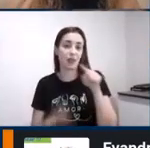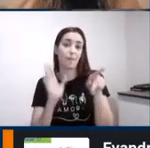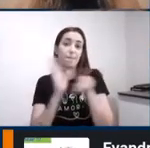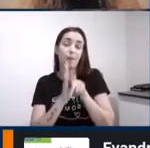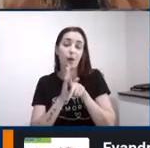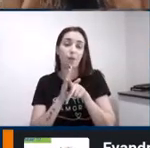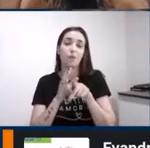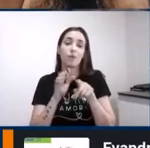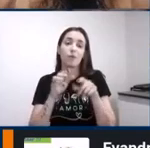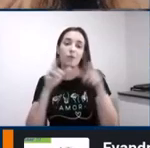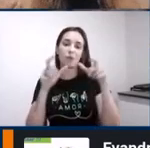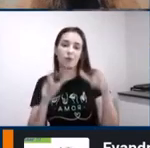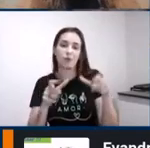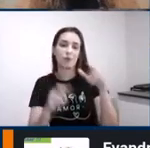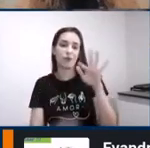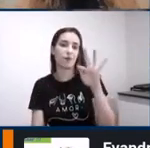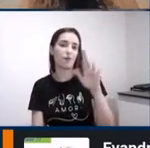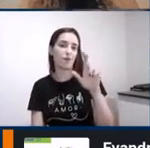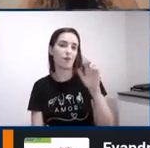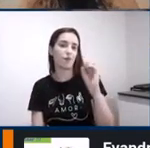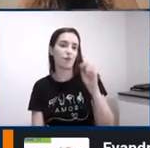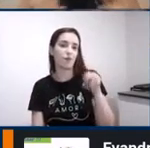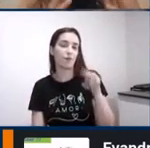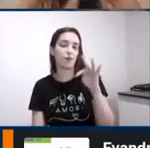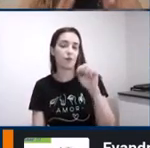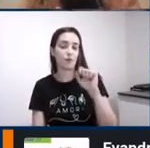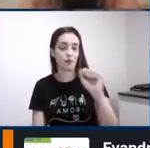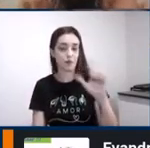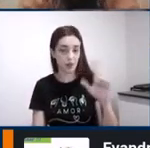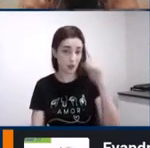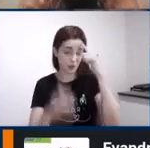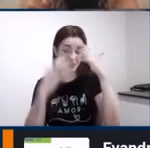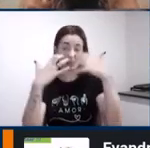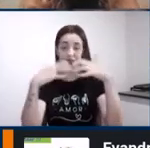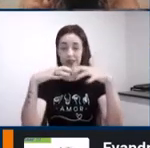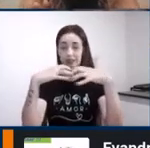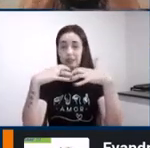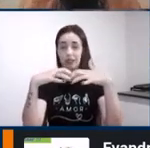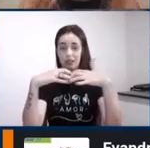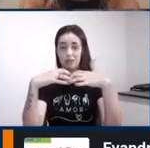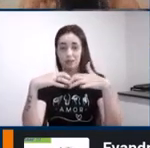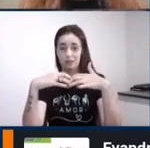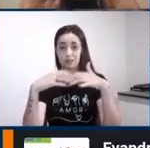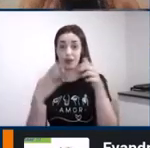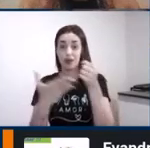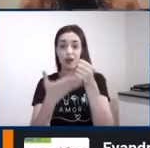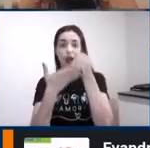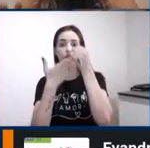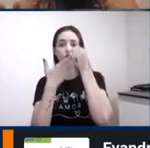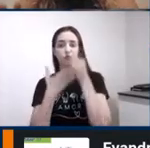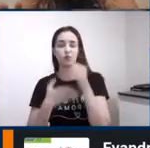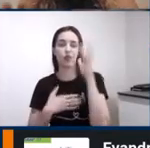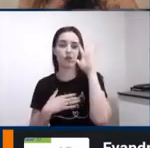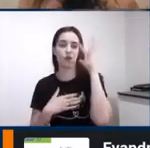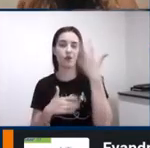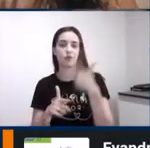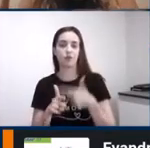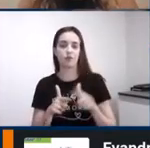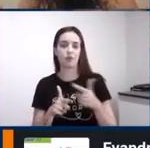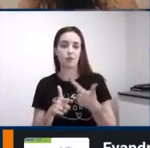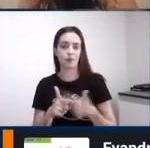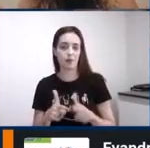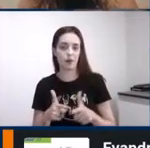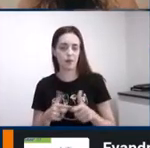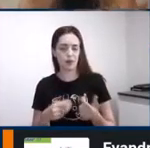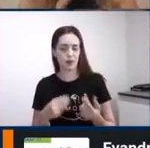Eu preciso dessa área mais pré-frontal do meu cérebro para resolver esse problema para mim. Já é uma resolução de problemas onde